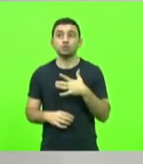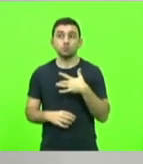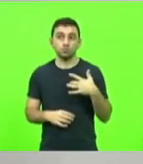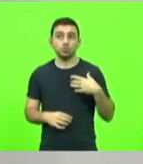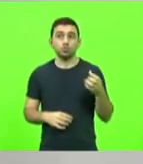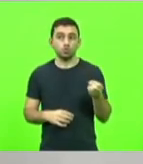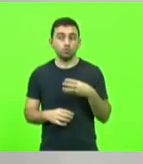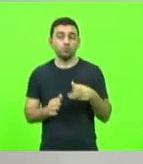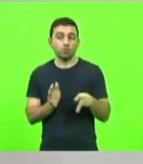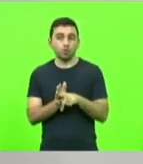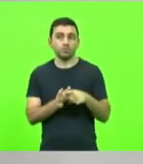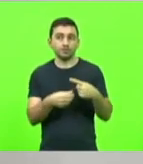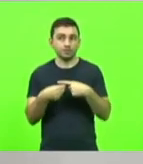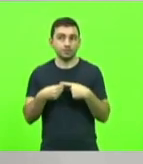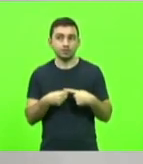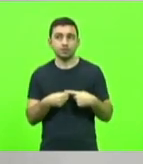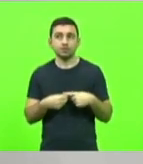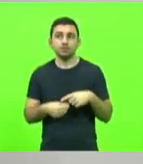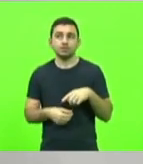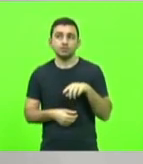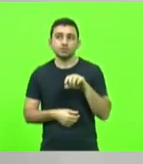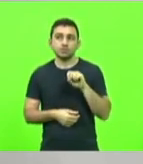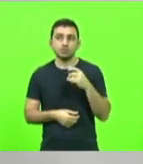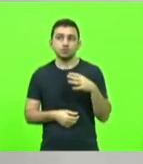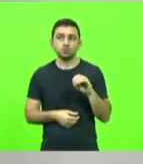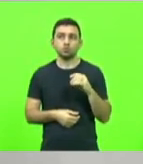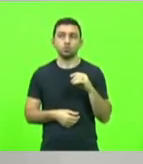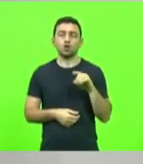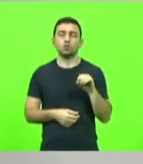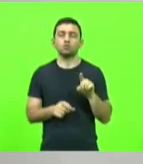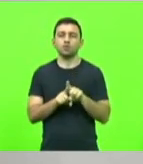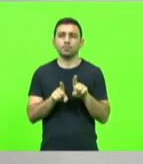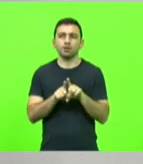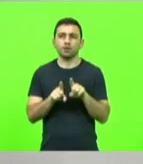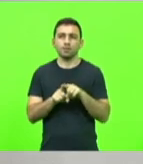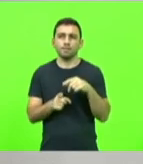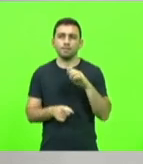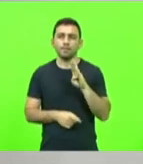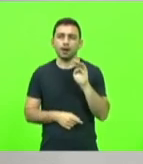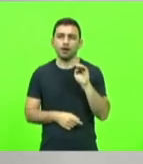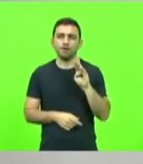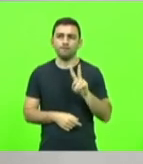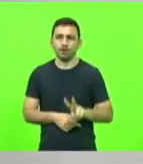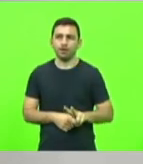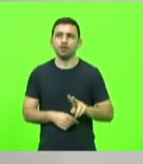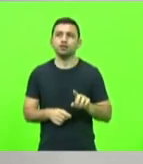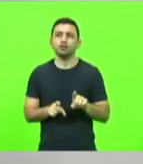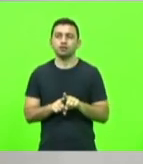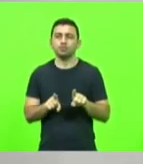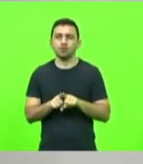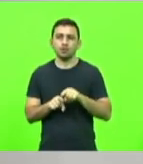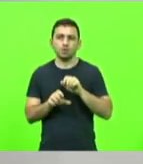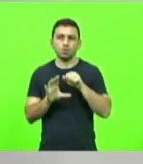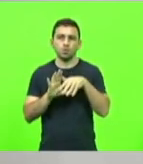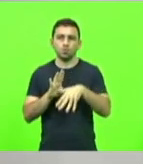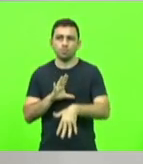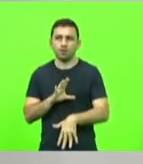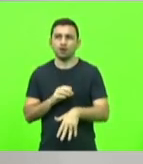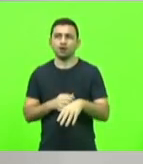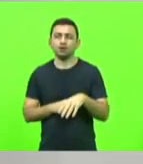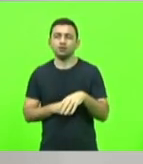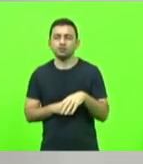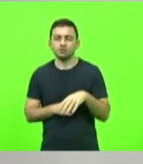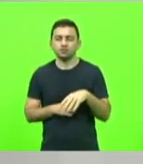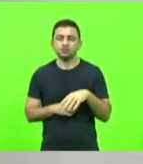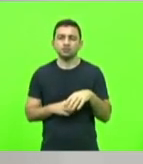pelos municípios de São João do Itaperiú, Barra Velha, Corupá, Xereder, Massaranduba, Guaramirim